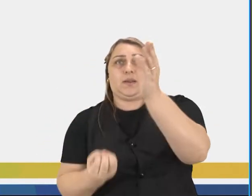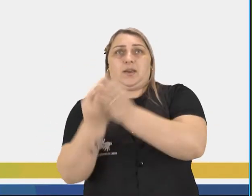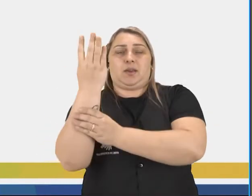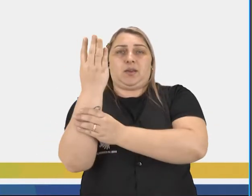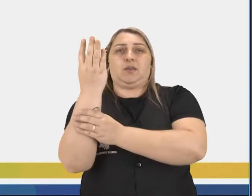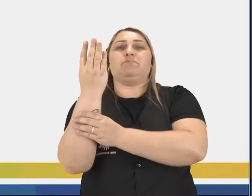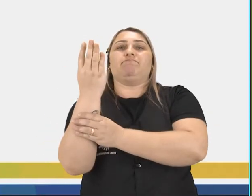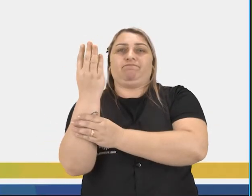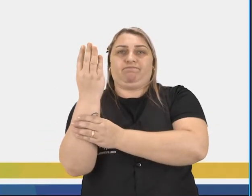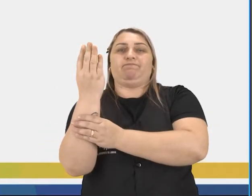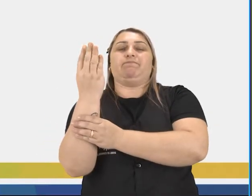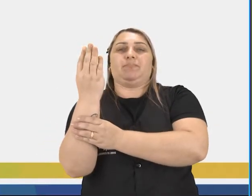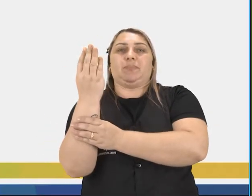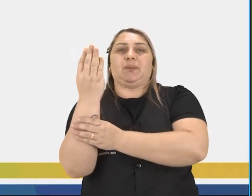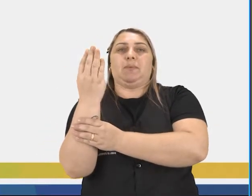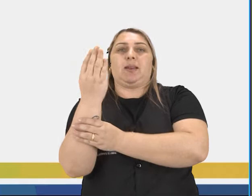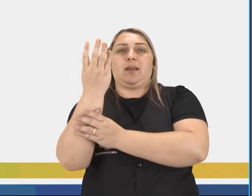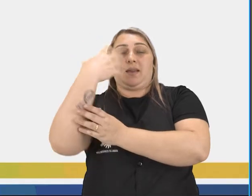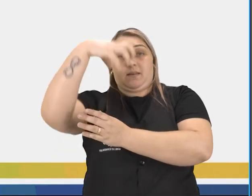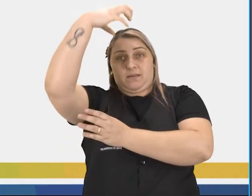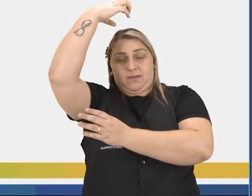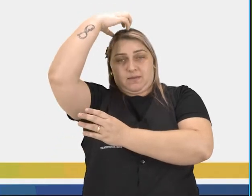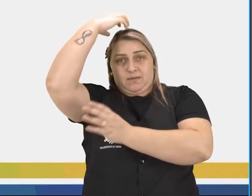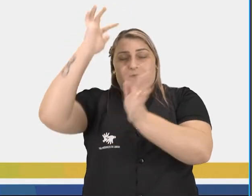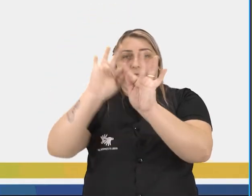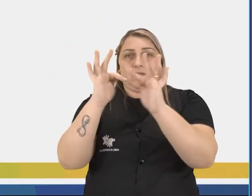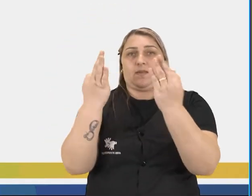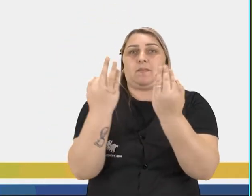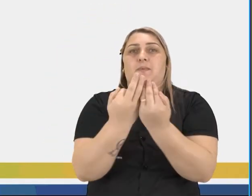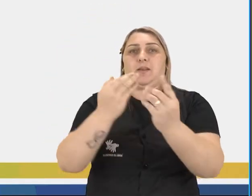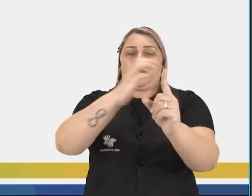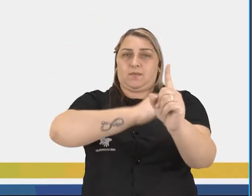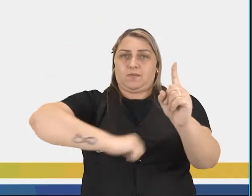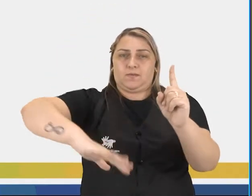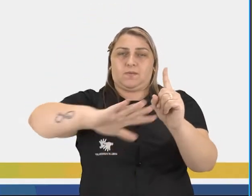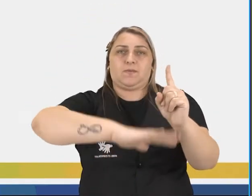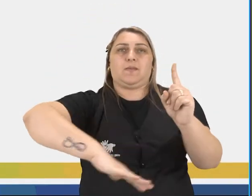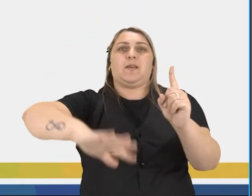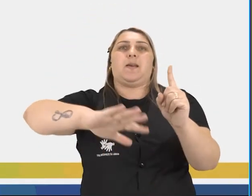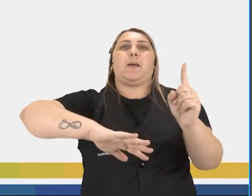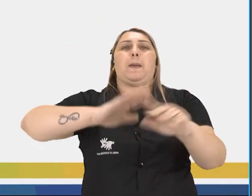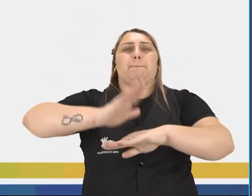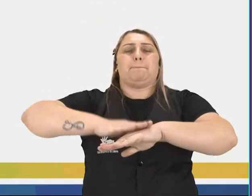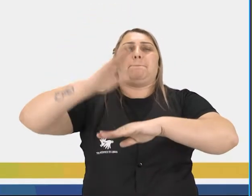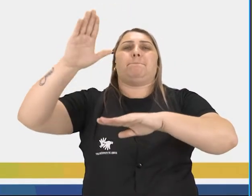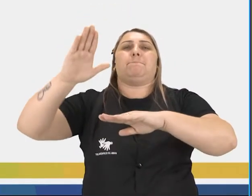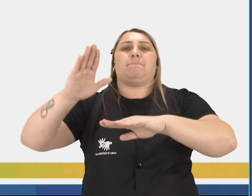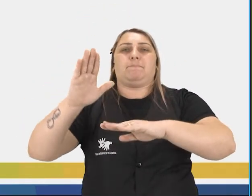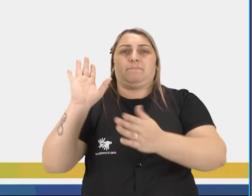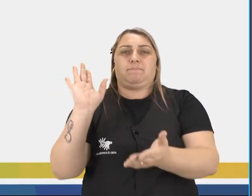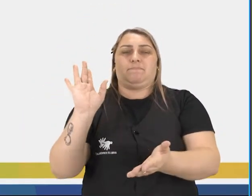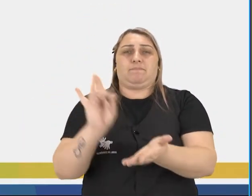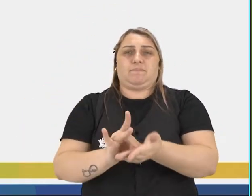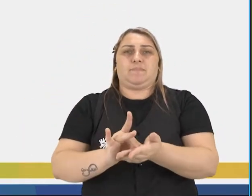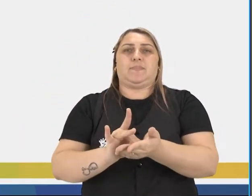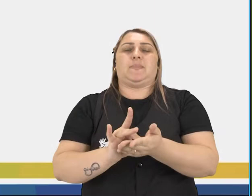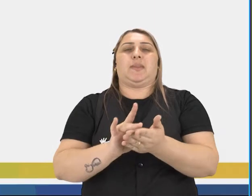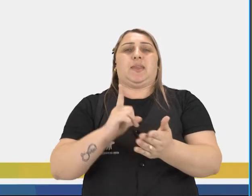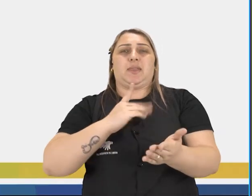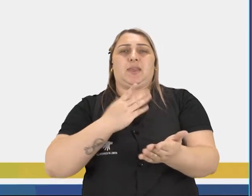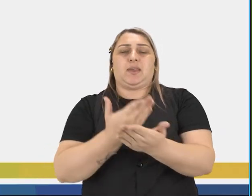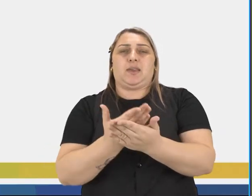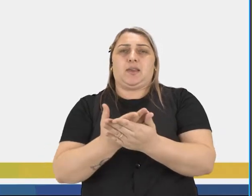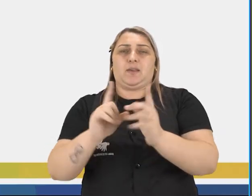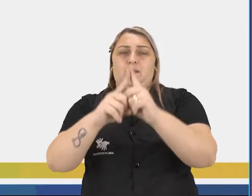e é apreciada pela nobreza, adquirindo os aspectos sociais e tornando-se mais complexa. Passa a ter estudos